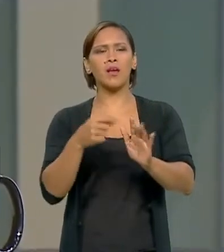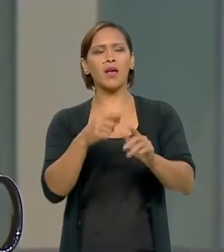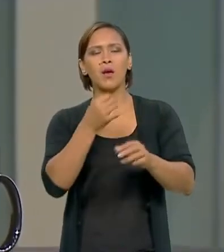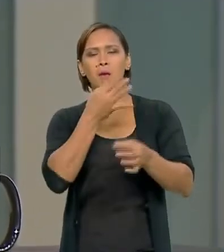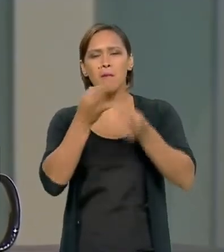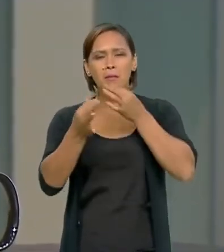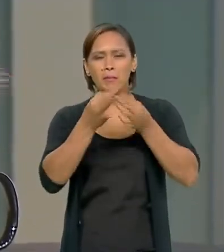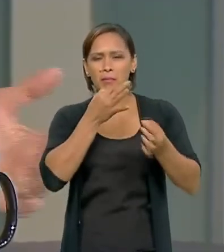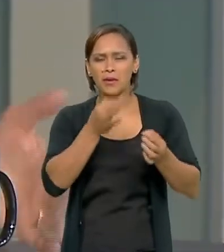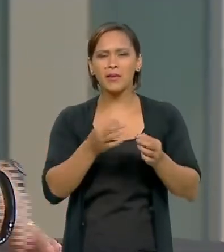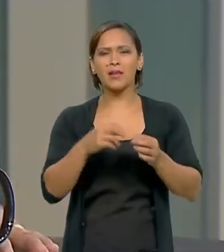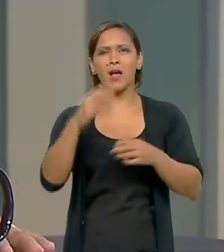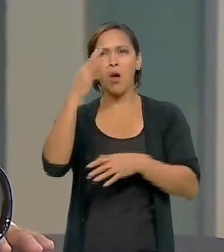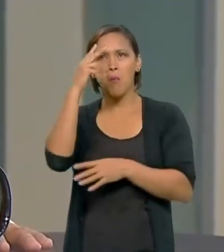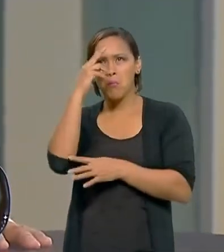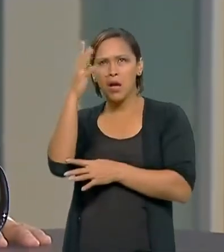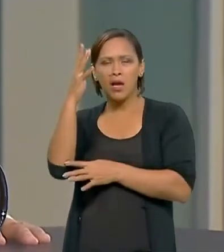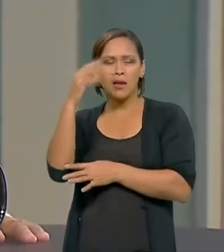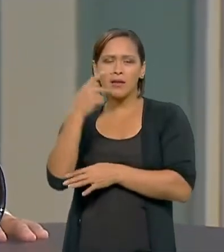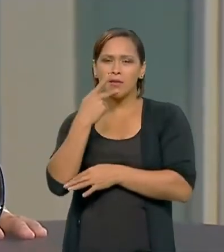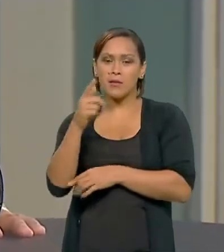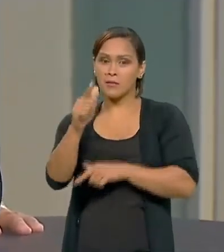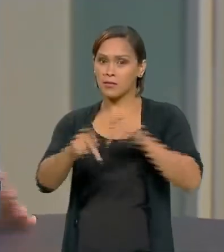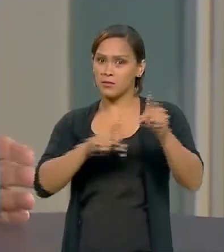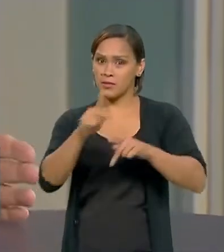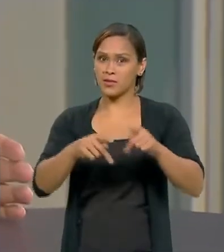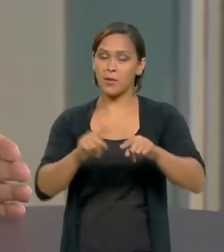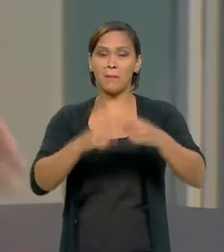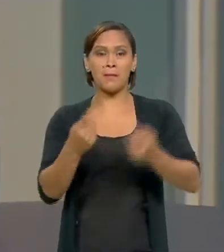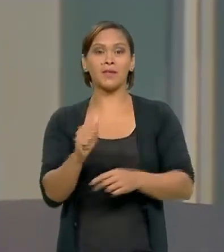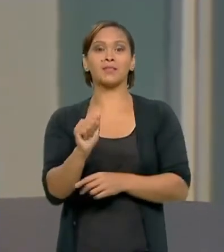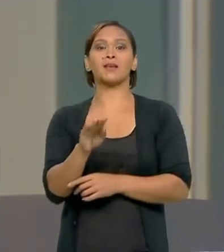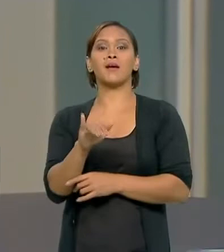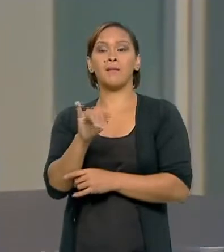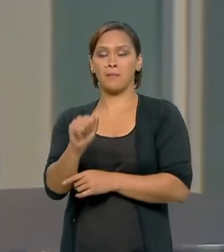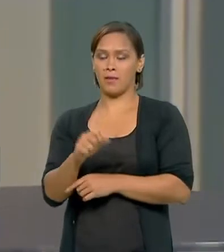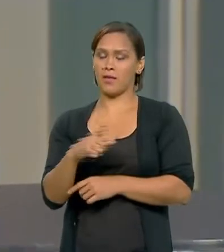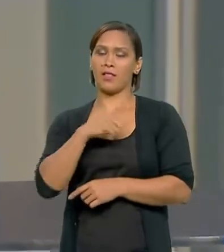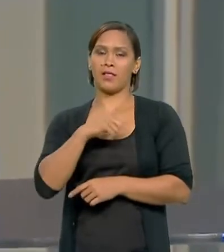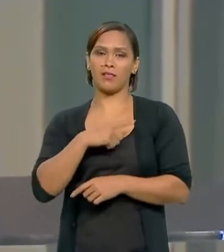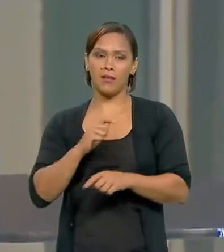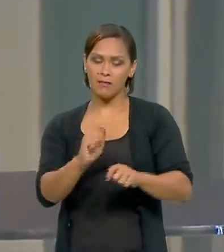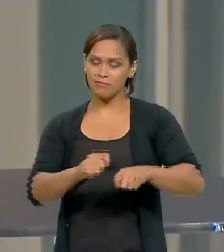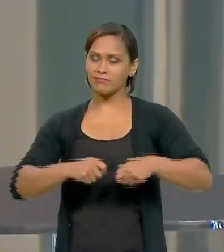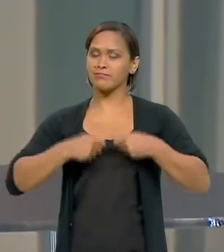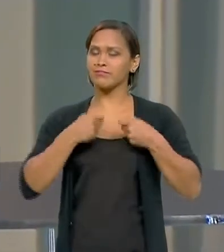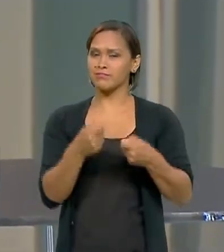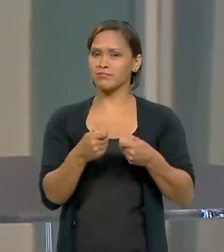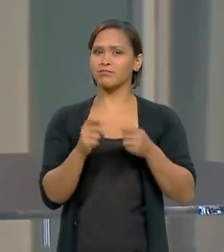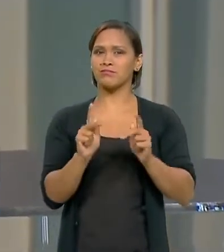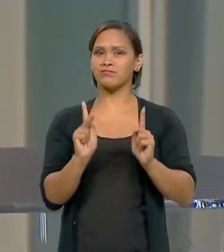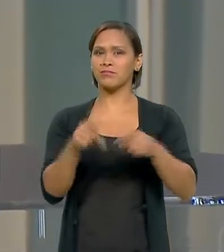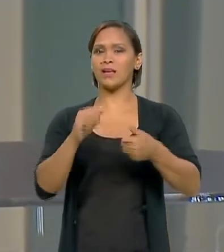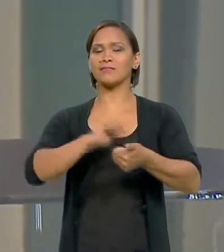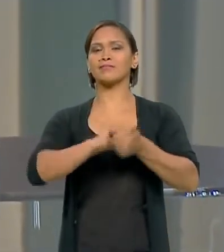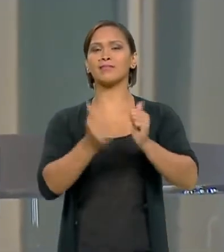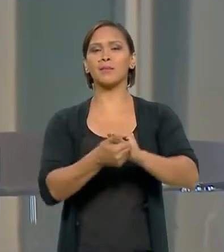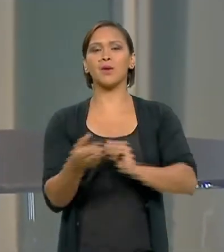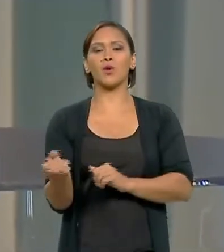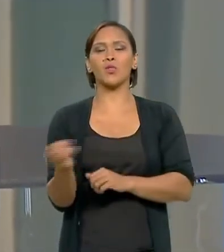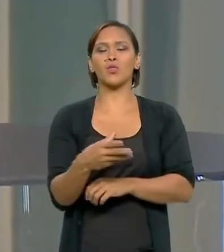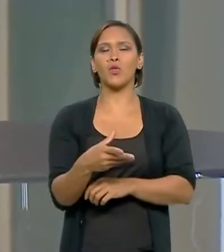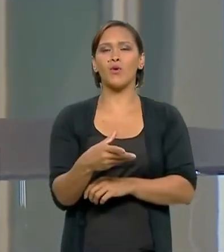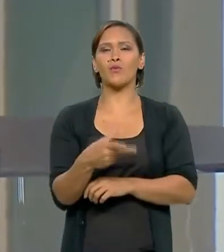conhecimento da população agora a ABIN tem lutado ardentemente para se adaptar a esse novo